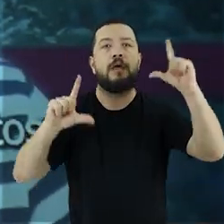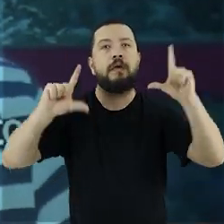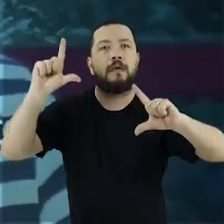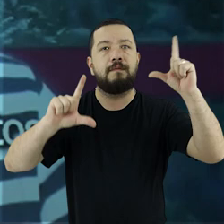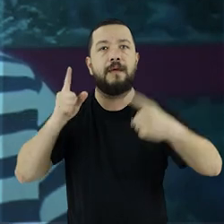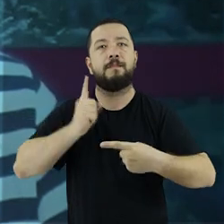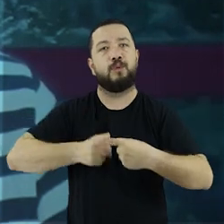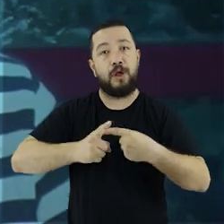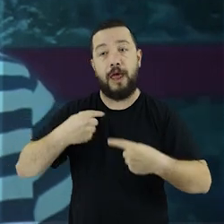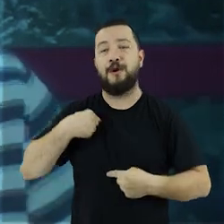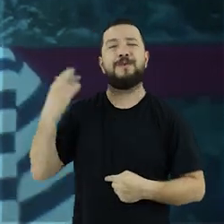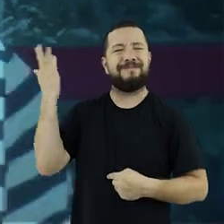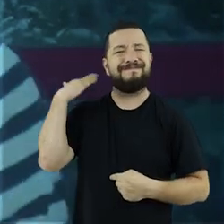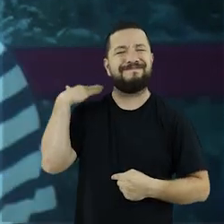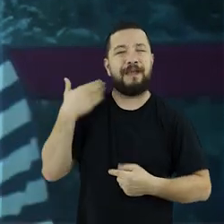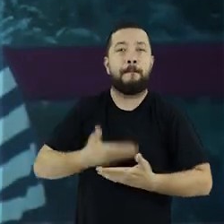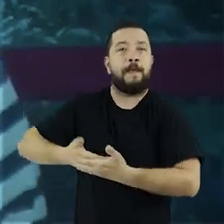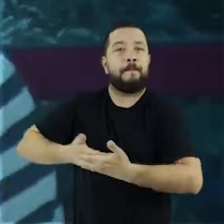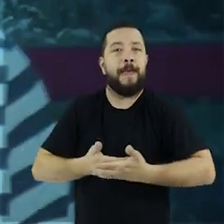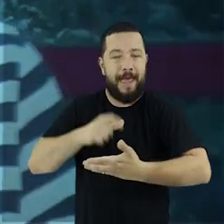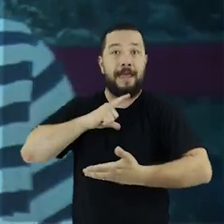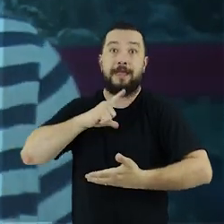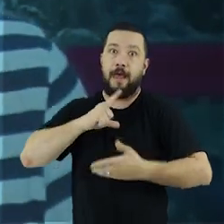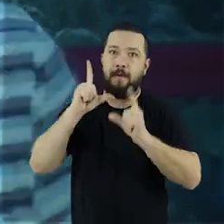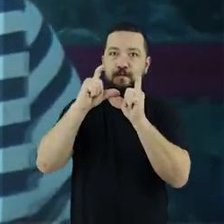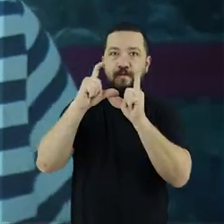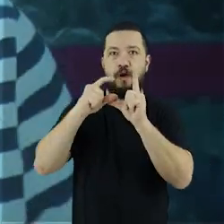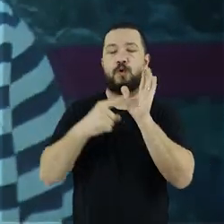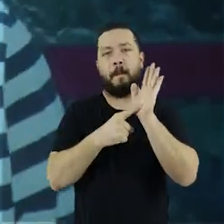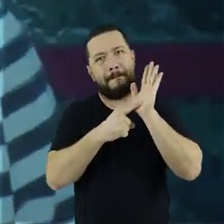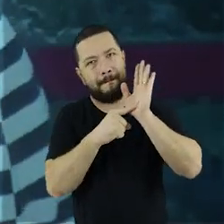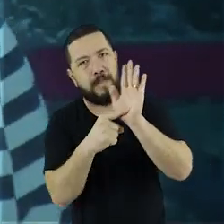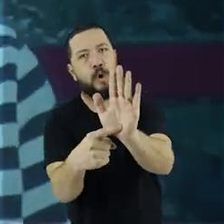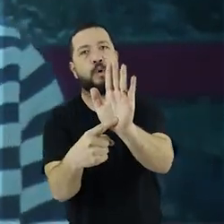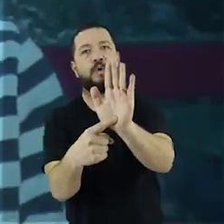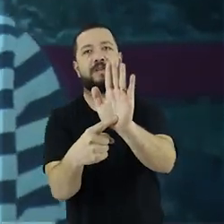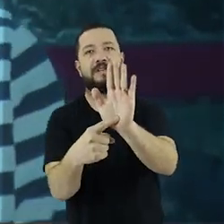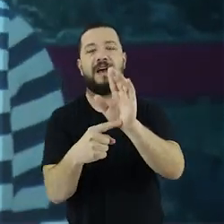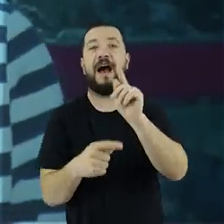eu tinha só as fotos de mim quando eu era bebê, quando eu tinha sete meses de vida.